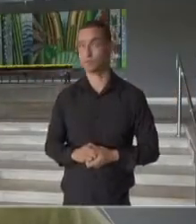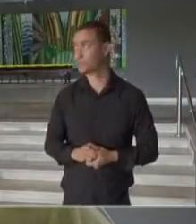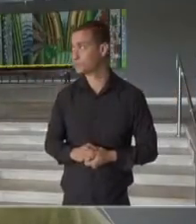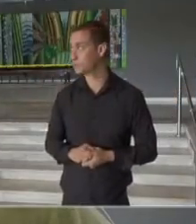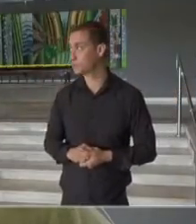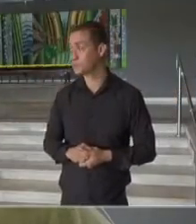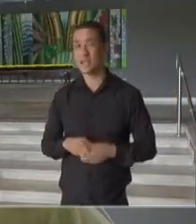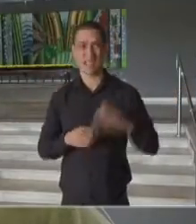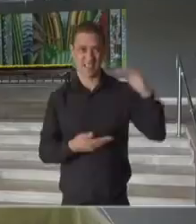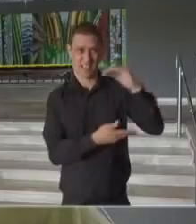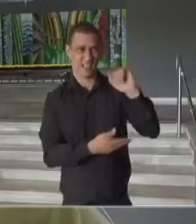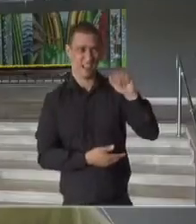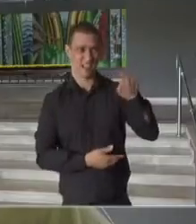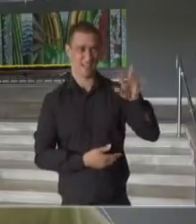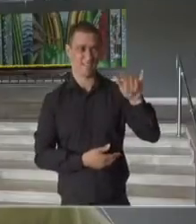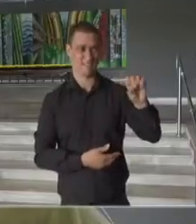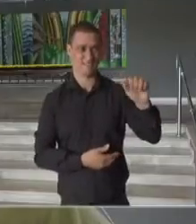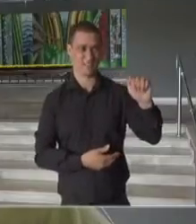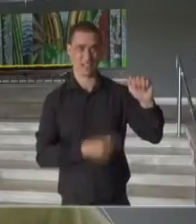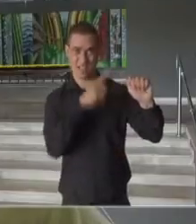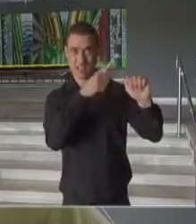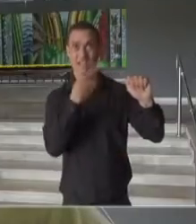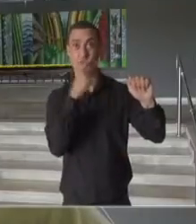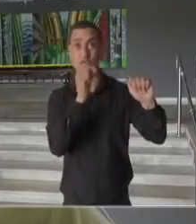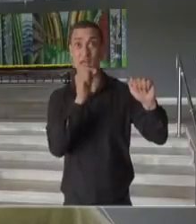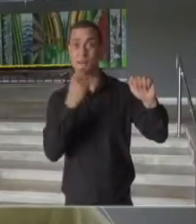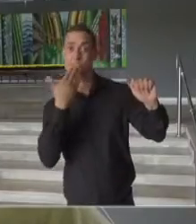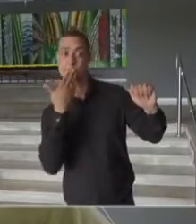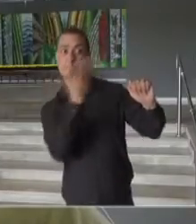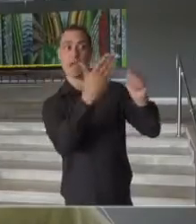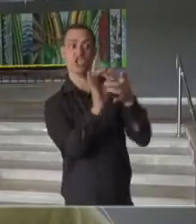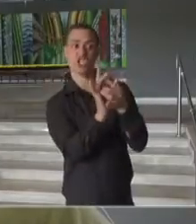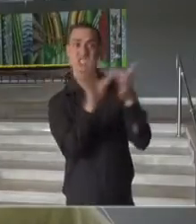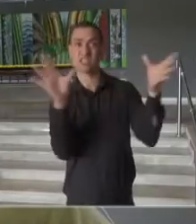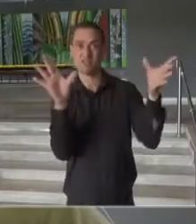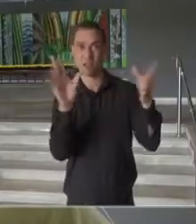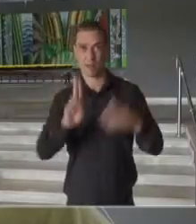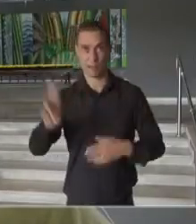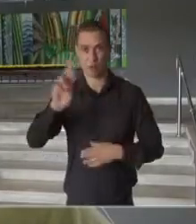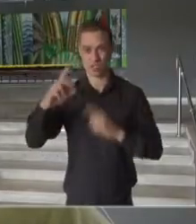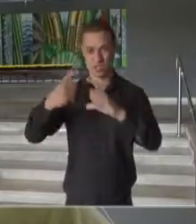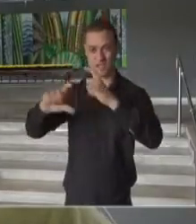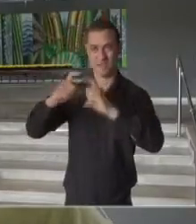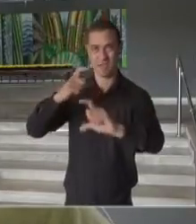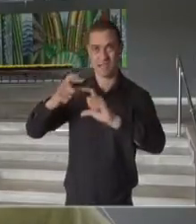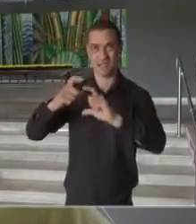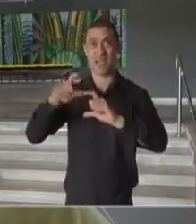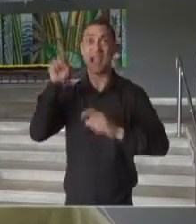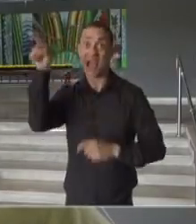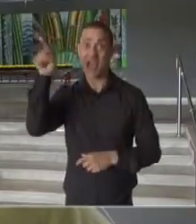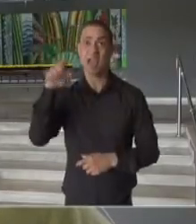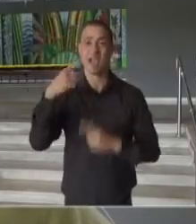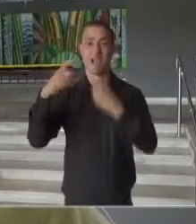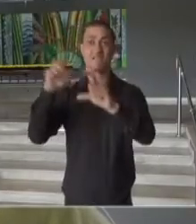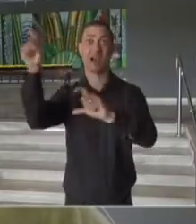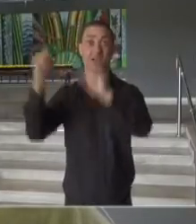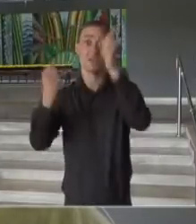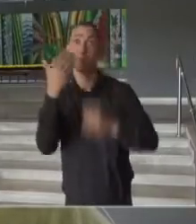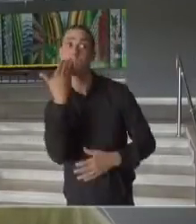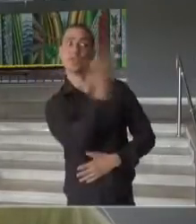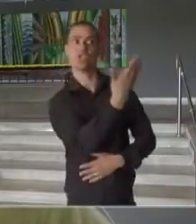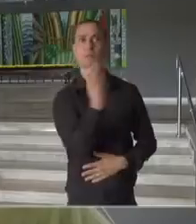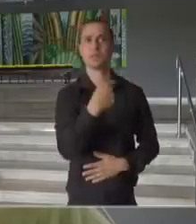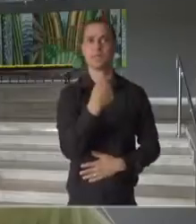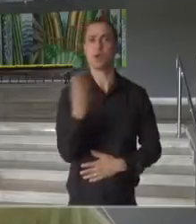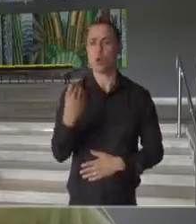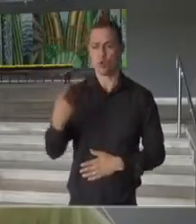segundo a Anvisa, quem tem que pedir essa autorização para uso da Pfizer é a fabricante. De que